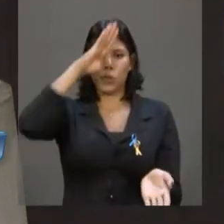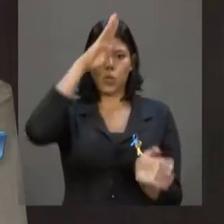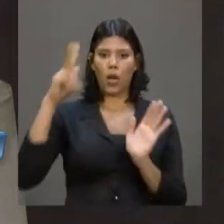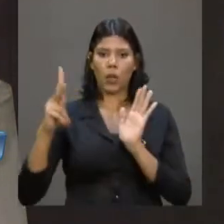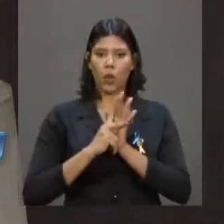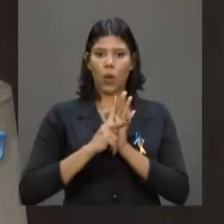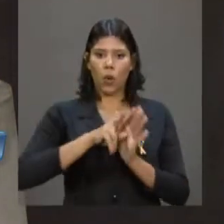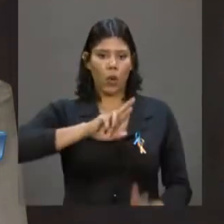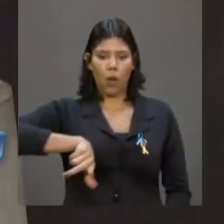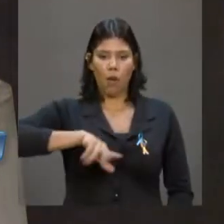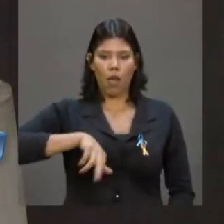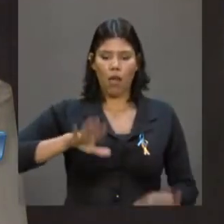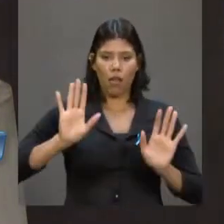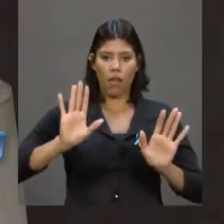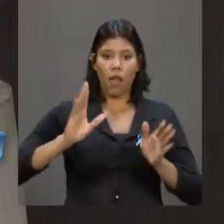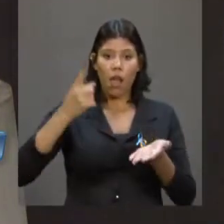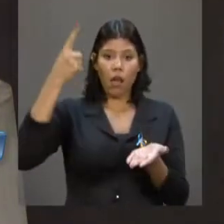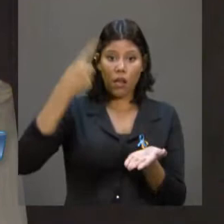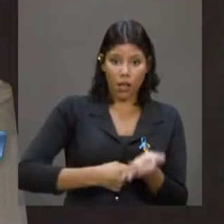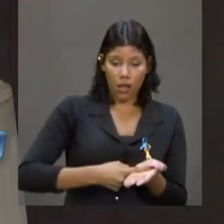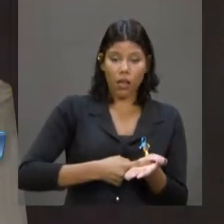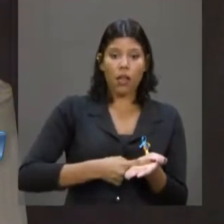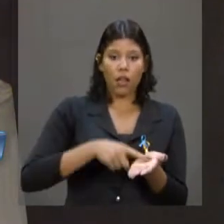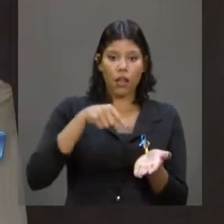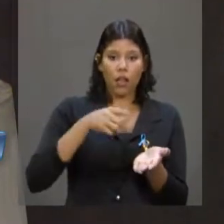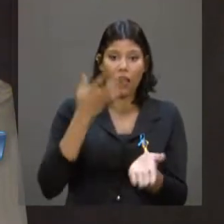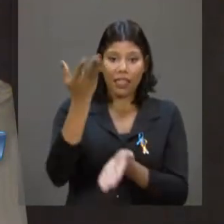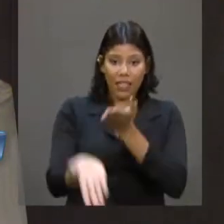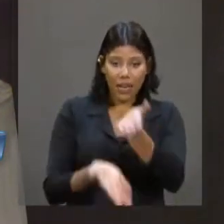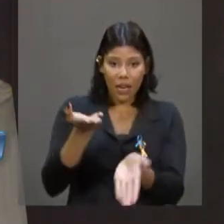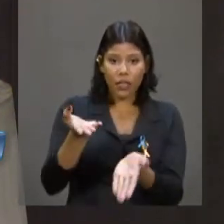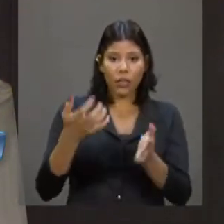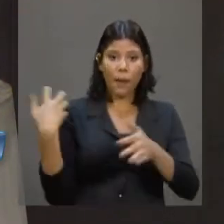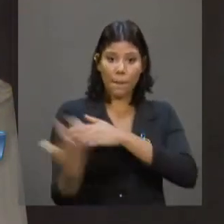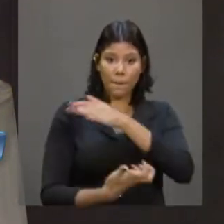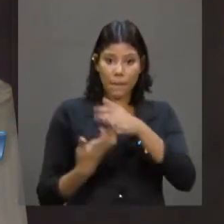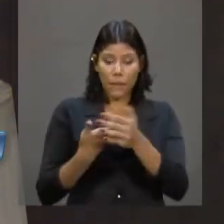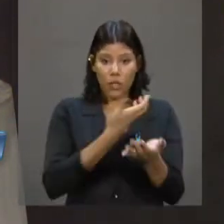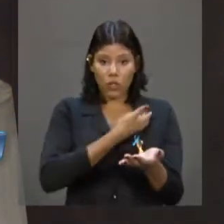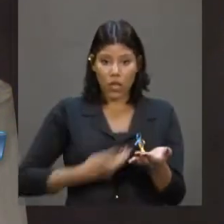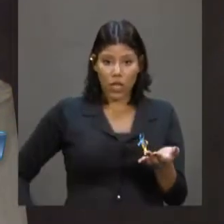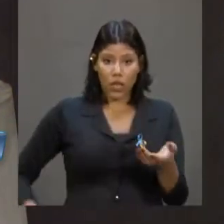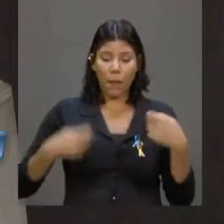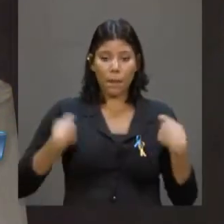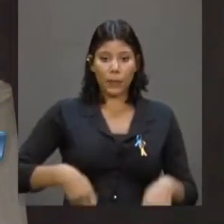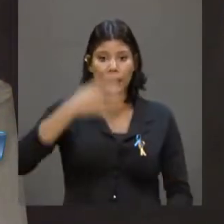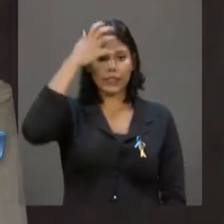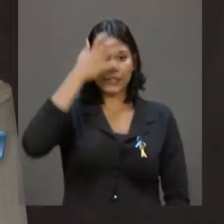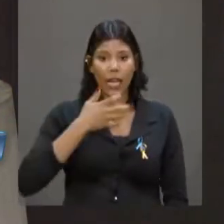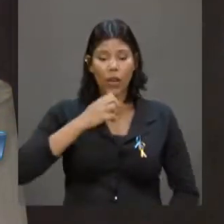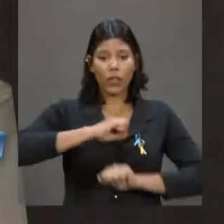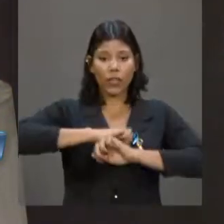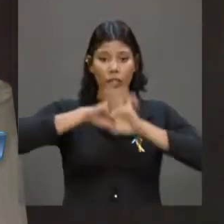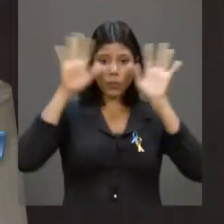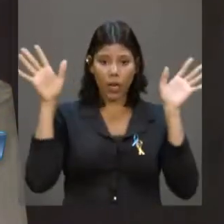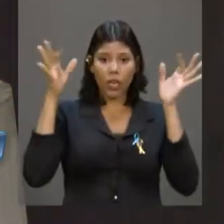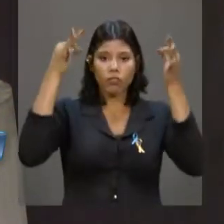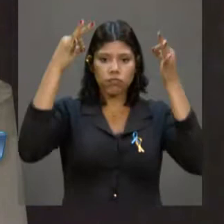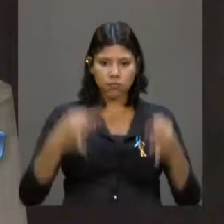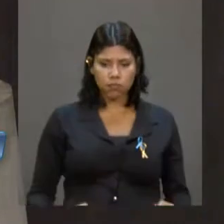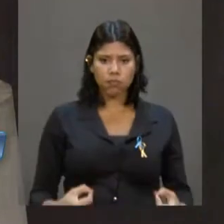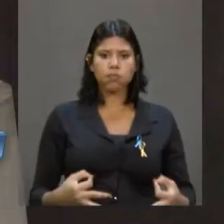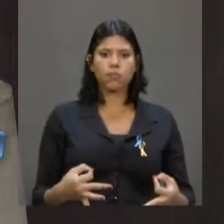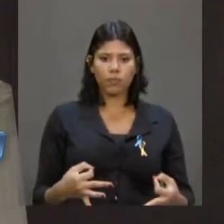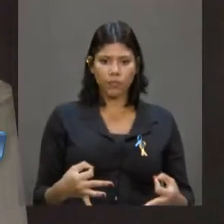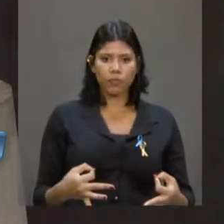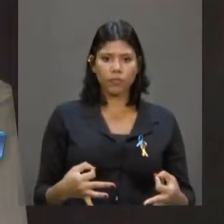O trato com as empresas estatais, ele tem que ser o mais sério, transparente, correto,